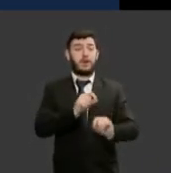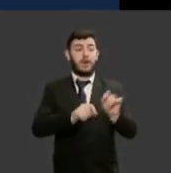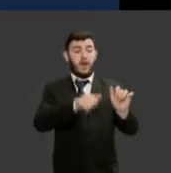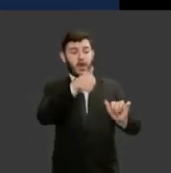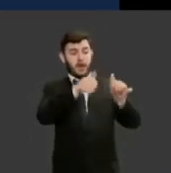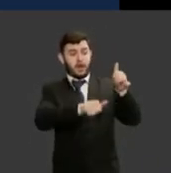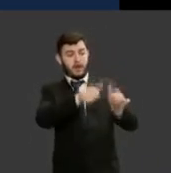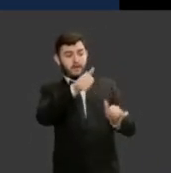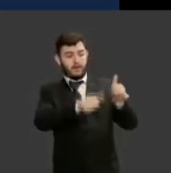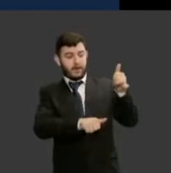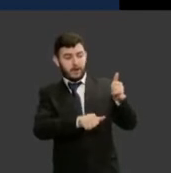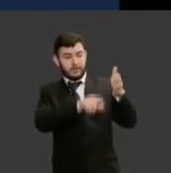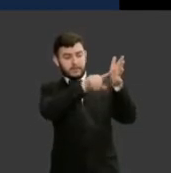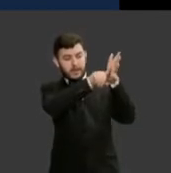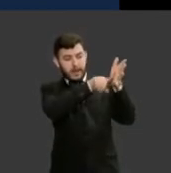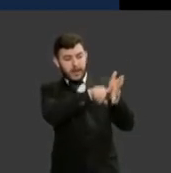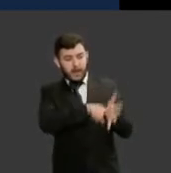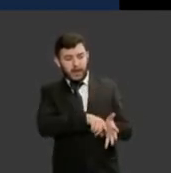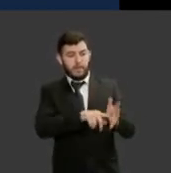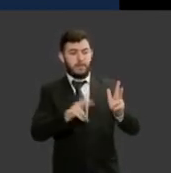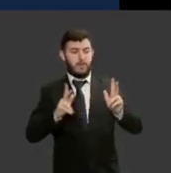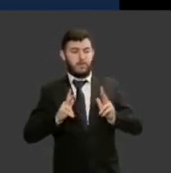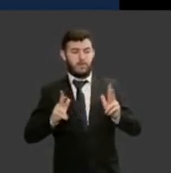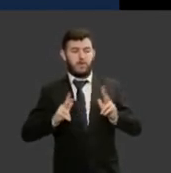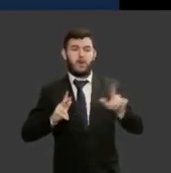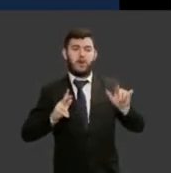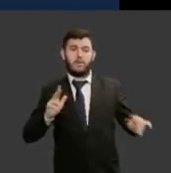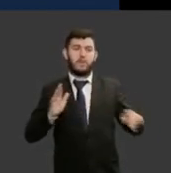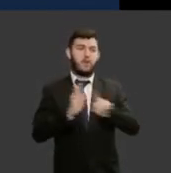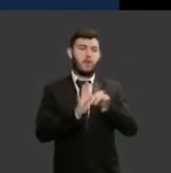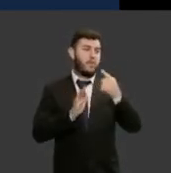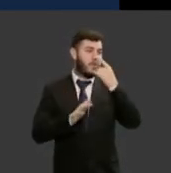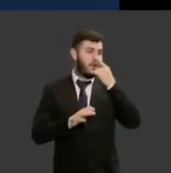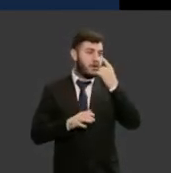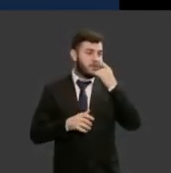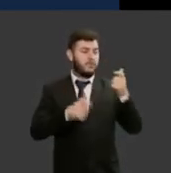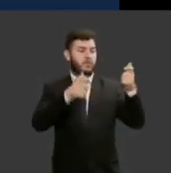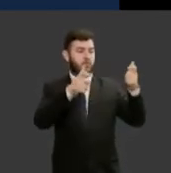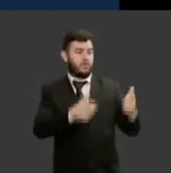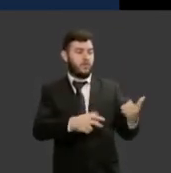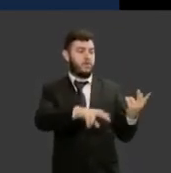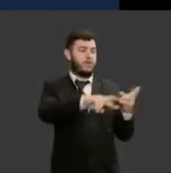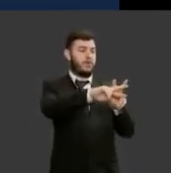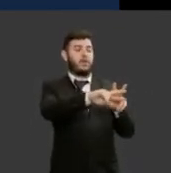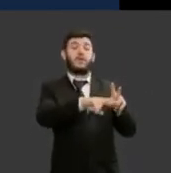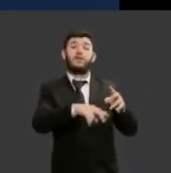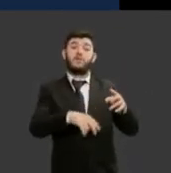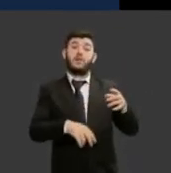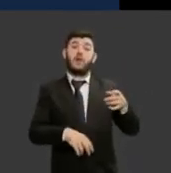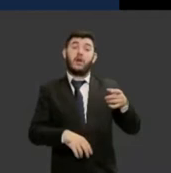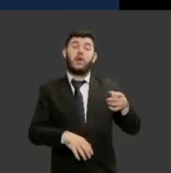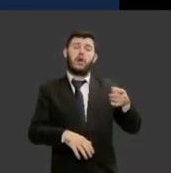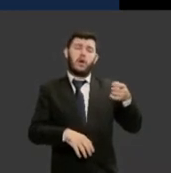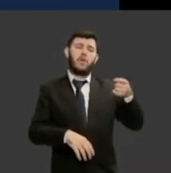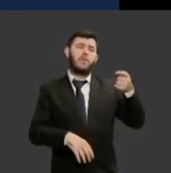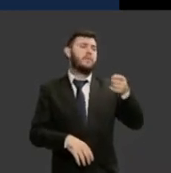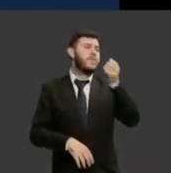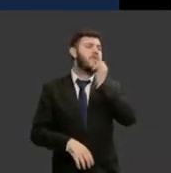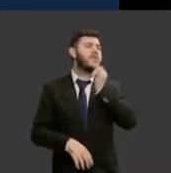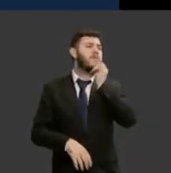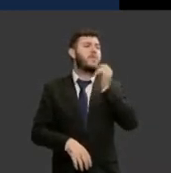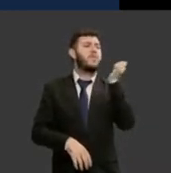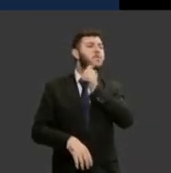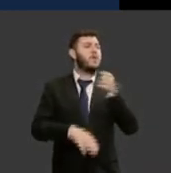própria revista íntima muito comum nas unidades prisionais onde há necessidade exige que quando uma mulher for